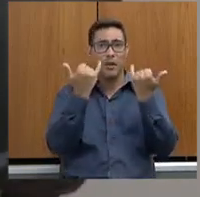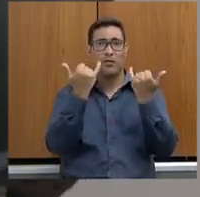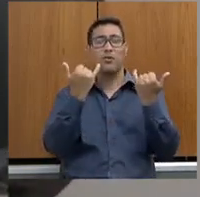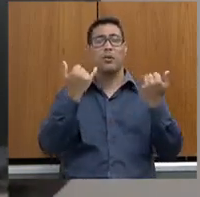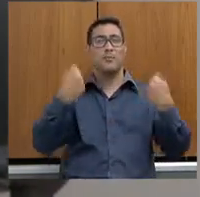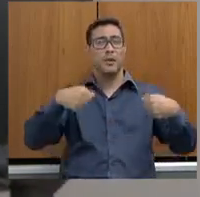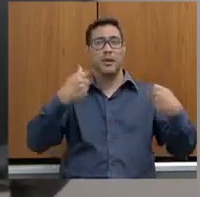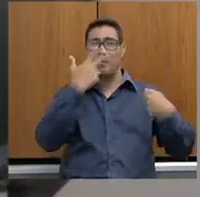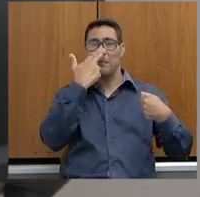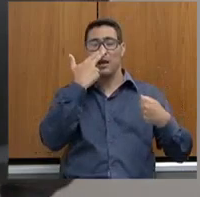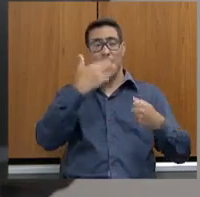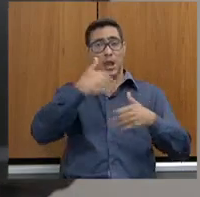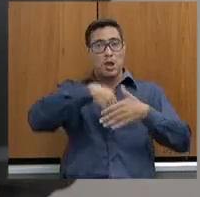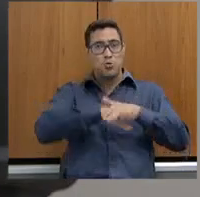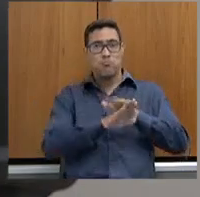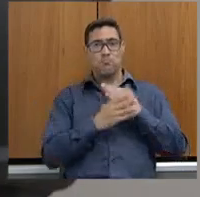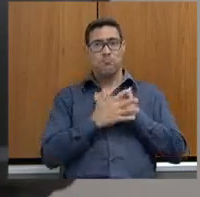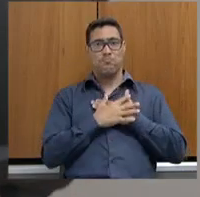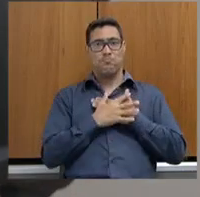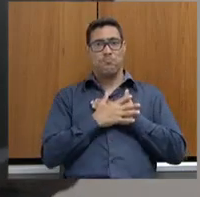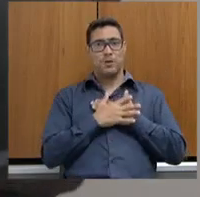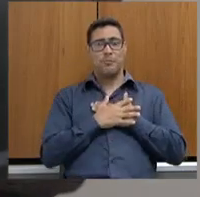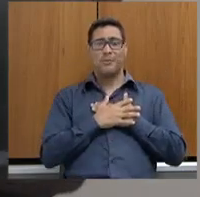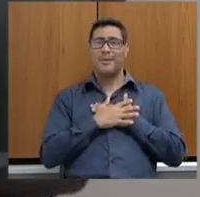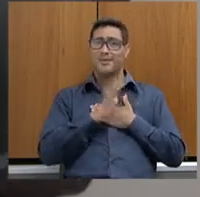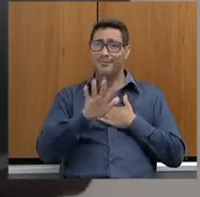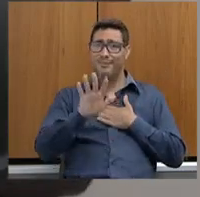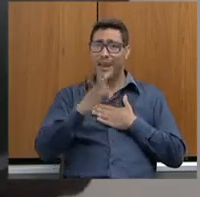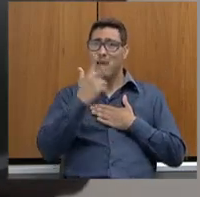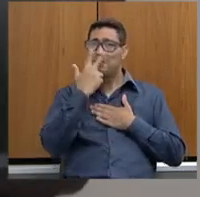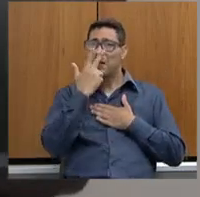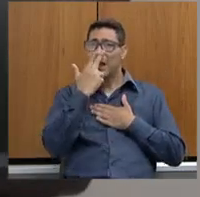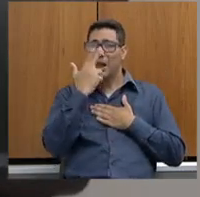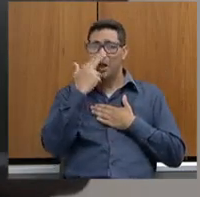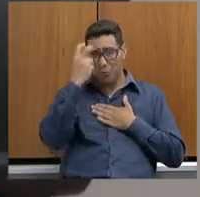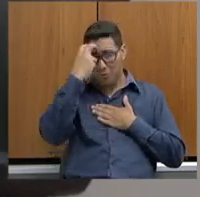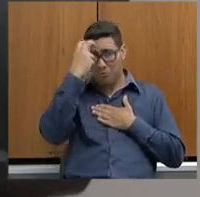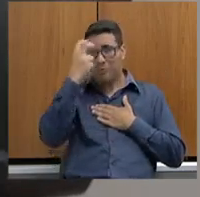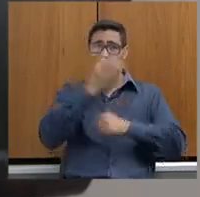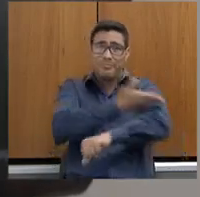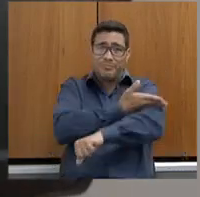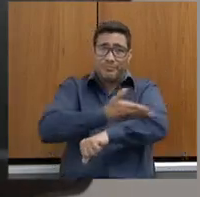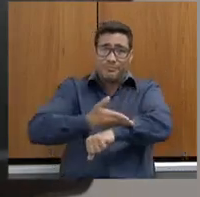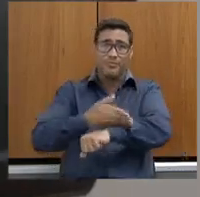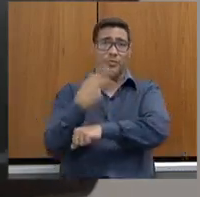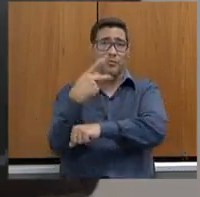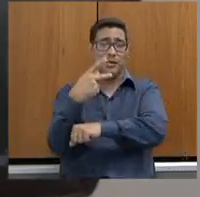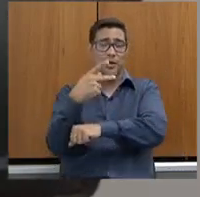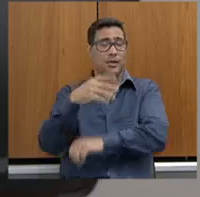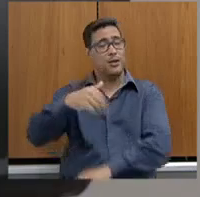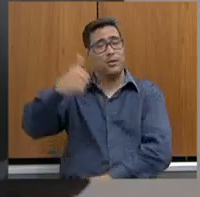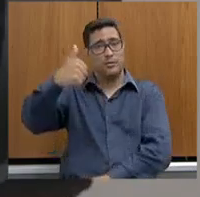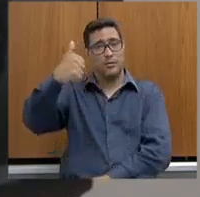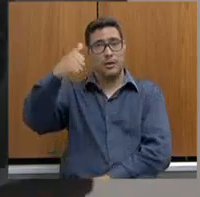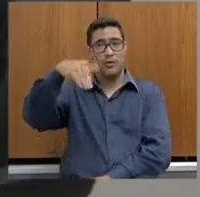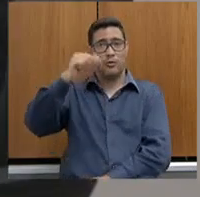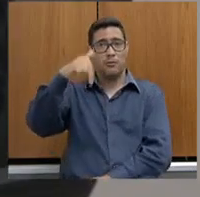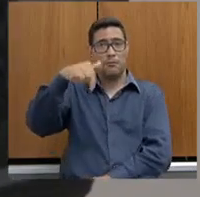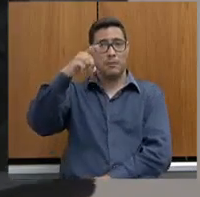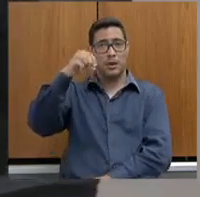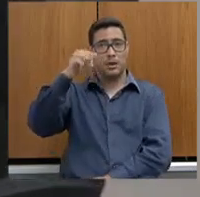dele. Você viu a cultura, como é que é a cultura, lá no primeiro mandato. Aí você tinha